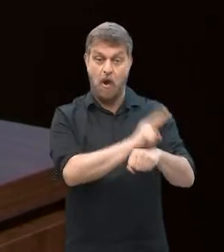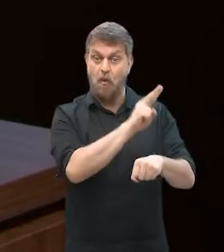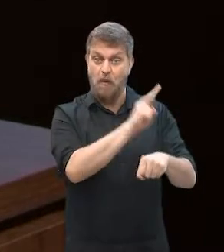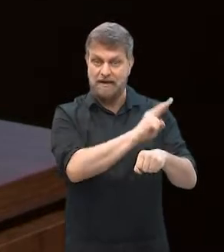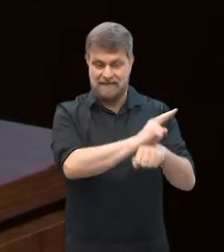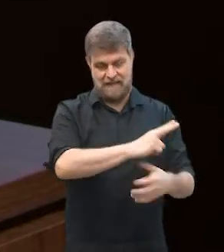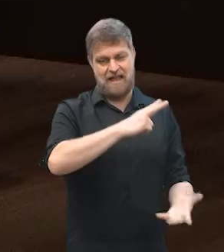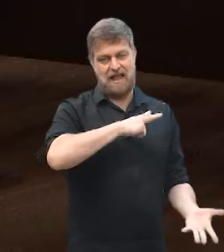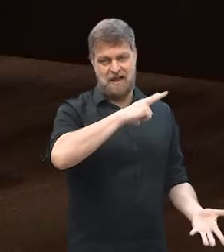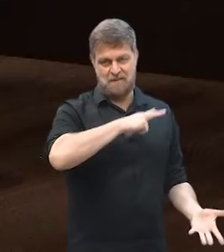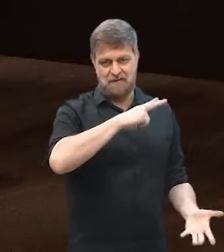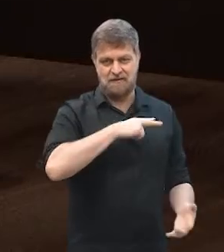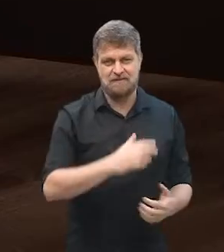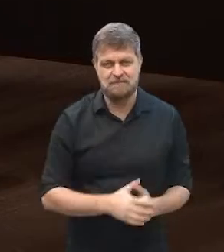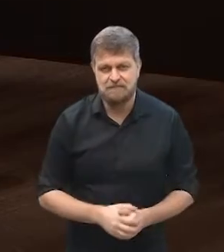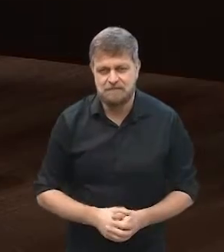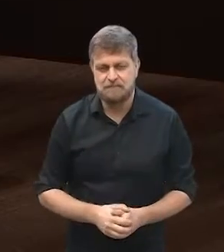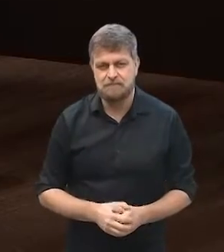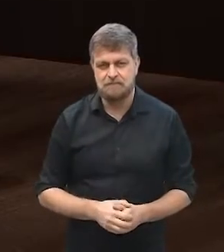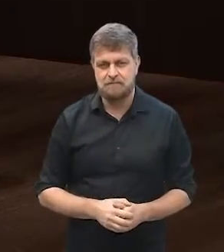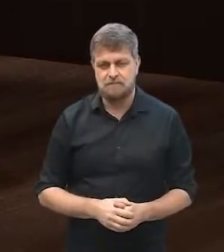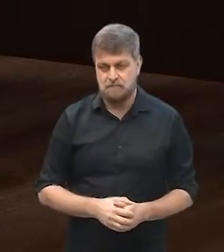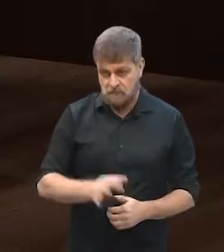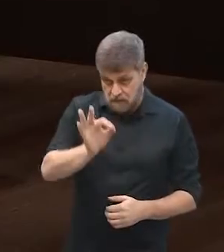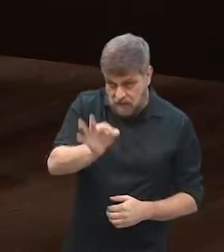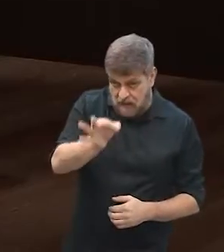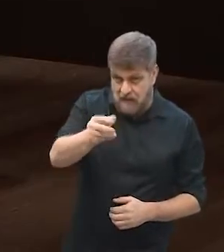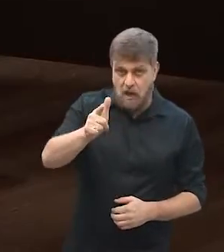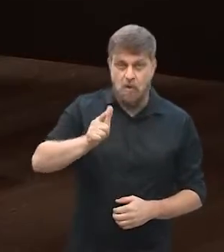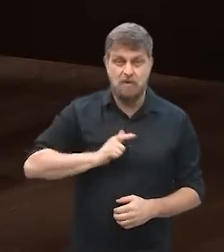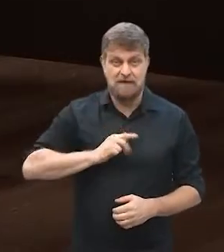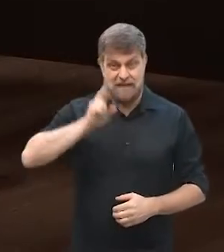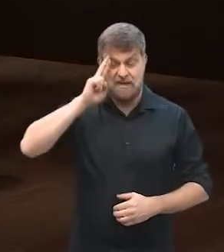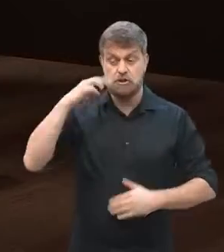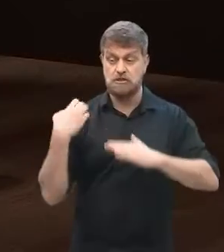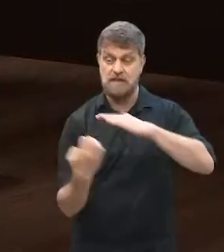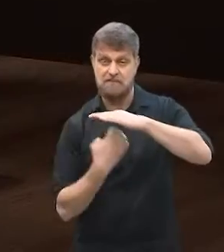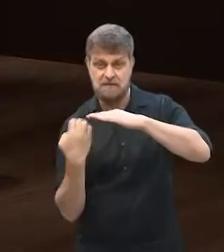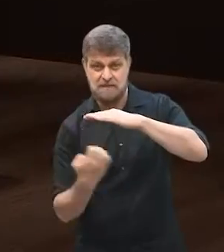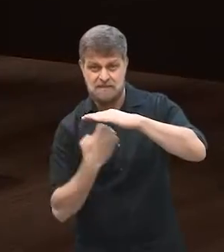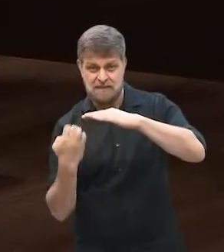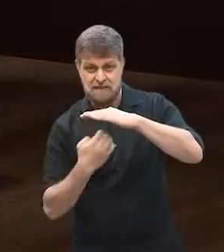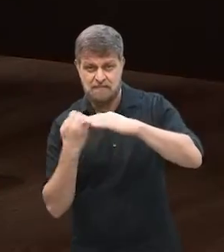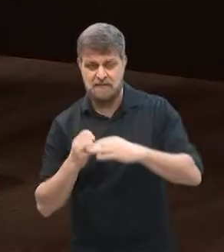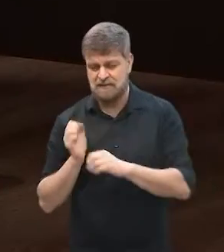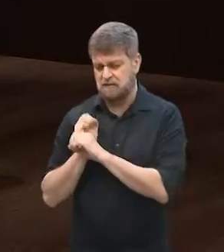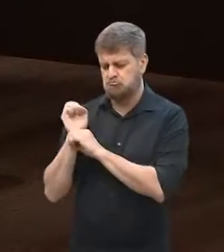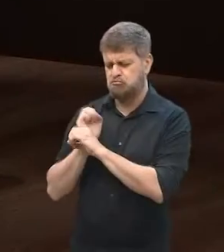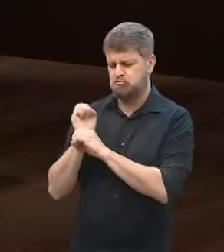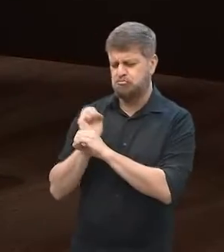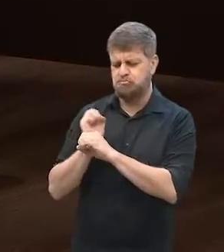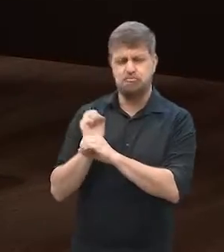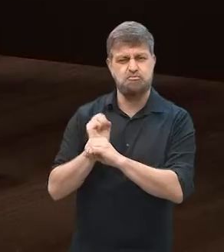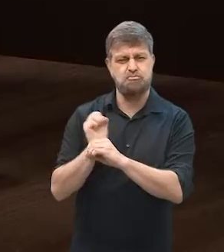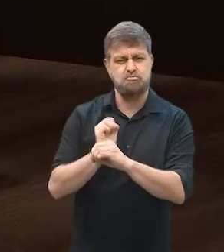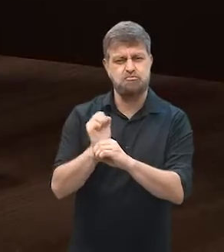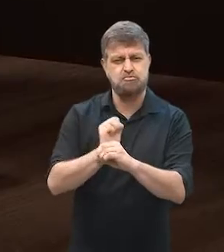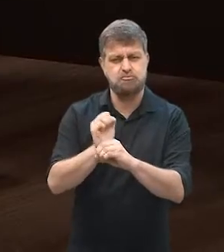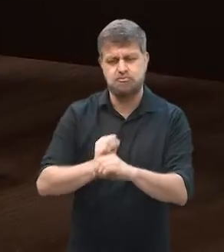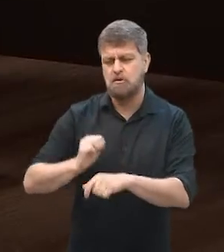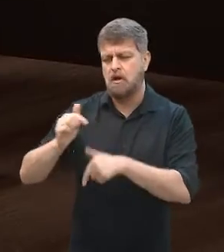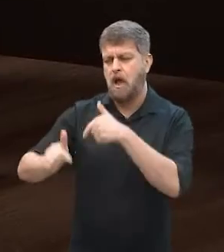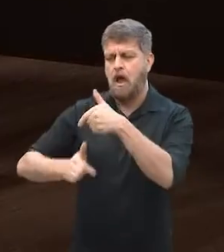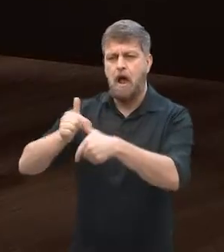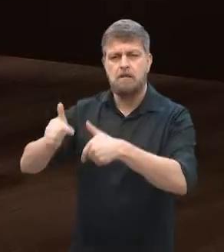fala. geralmente é isso ou tem empresários que conseguem por muito tempo manter a sua